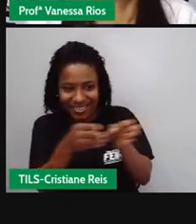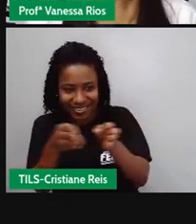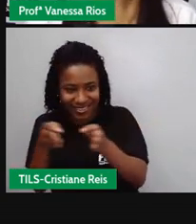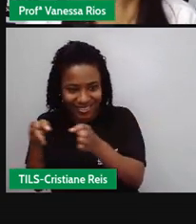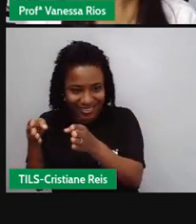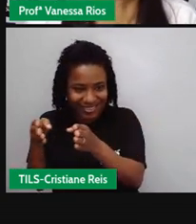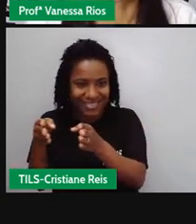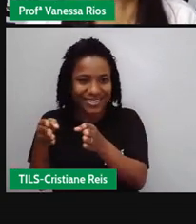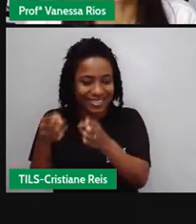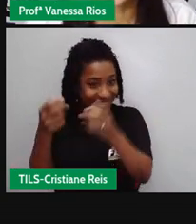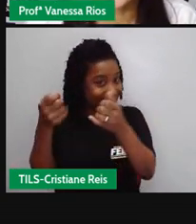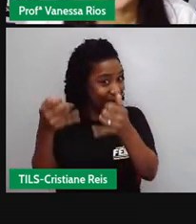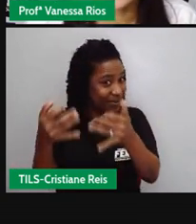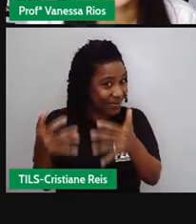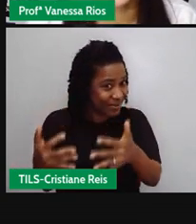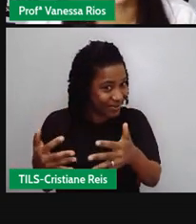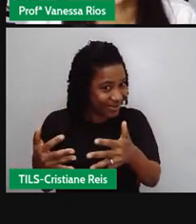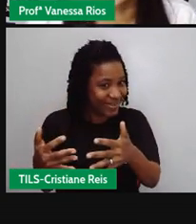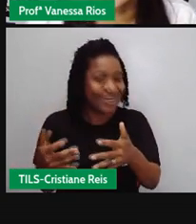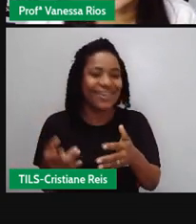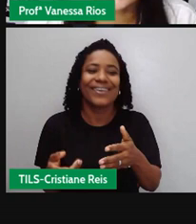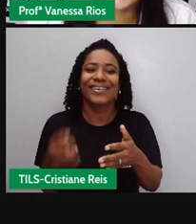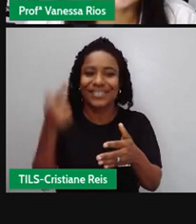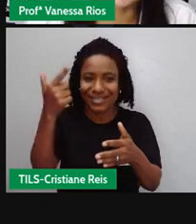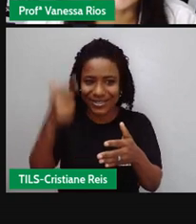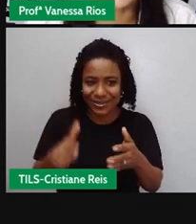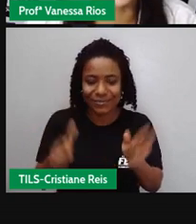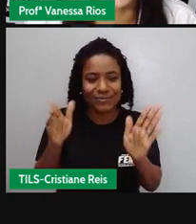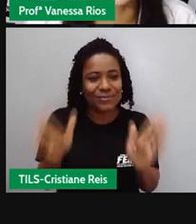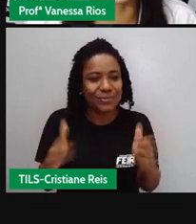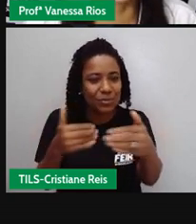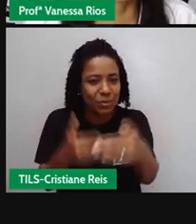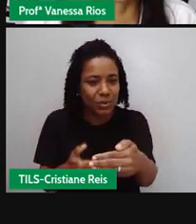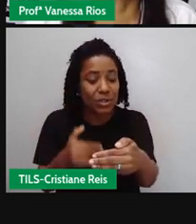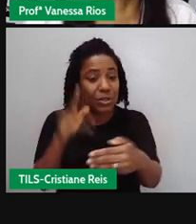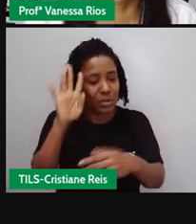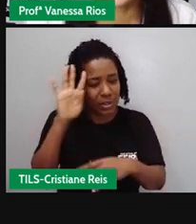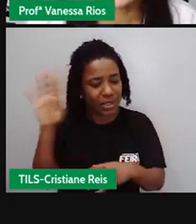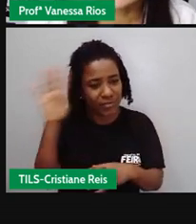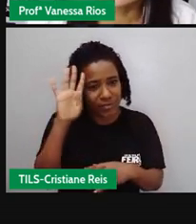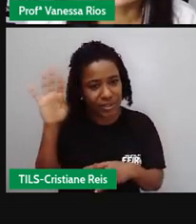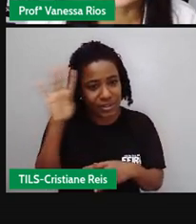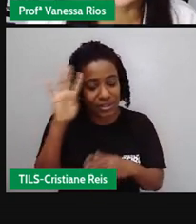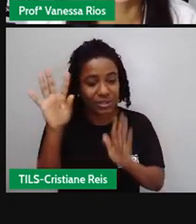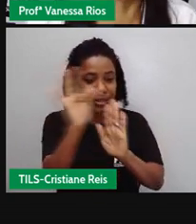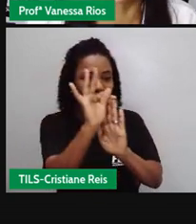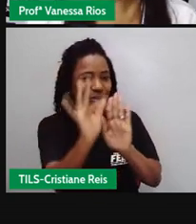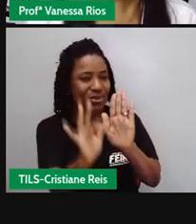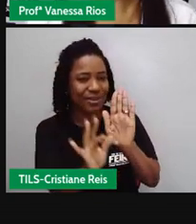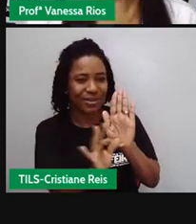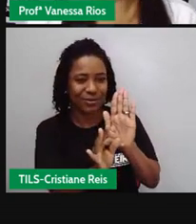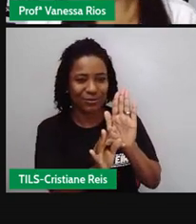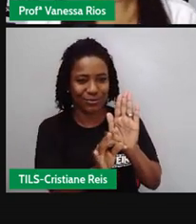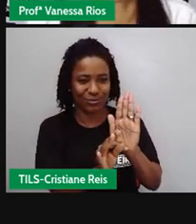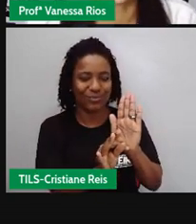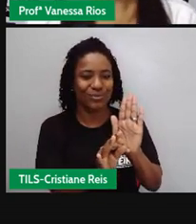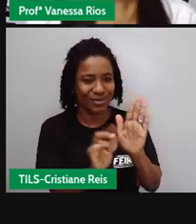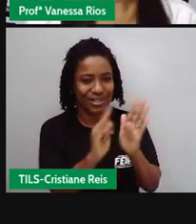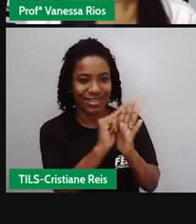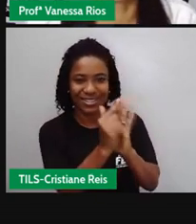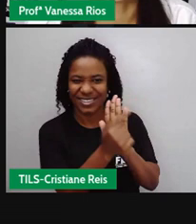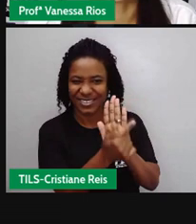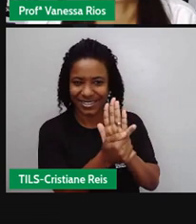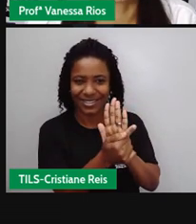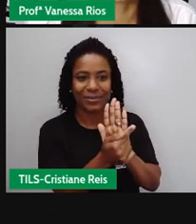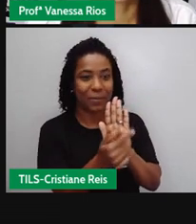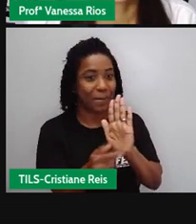gente refletir sobre as crônicas né sobre esse gênero textual tão interessante que a gente já vem estudando desde a aula